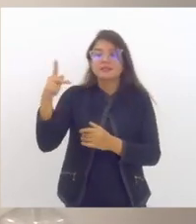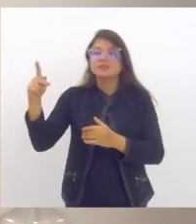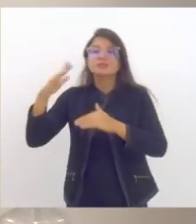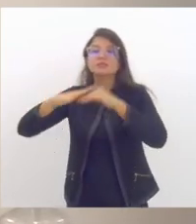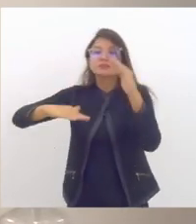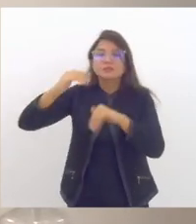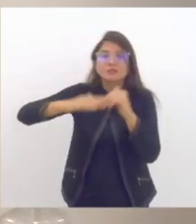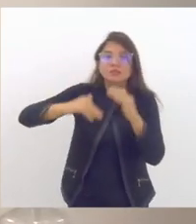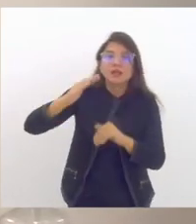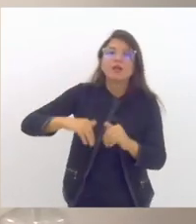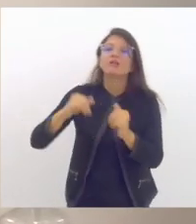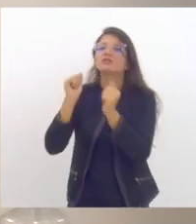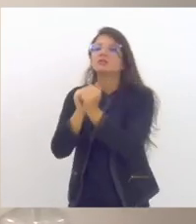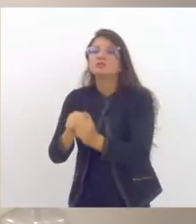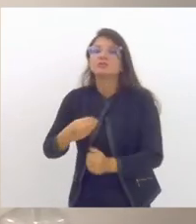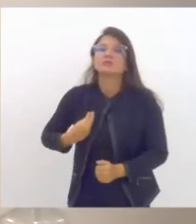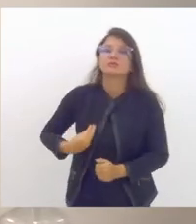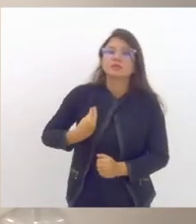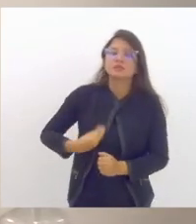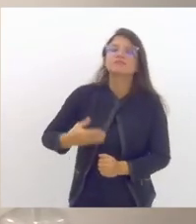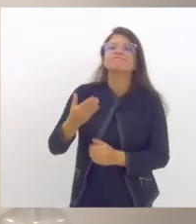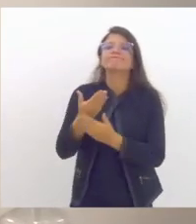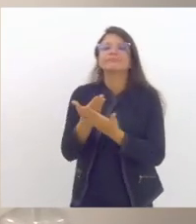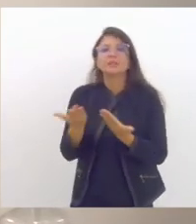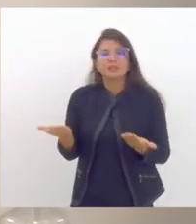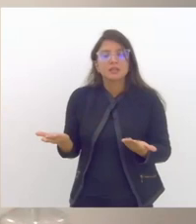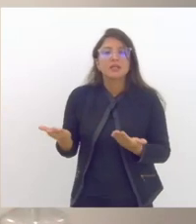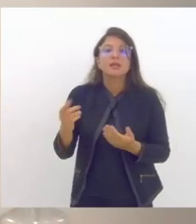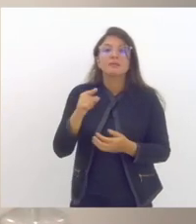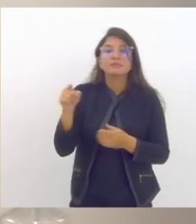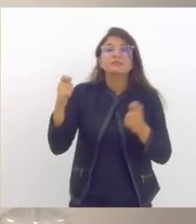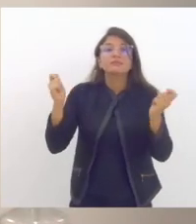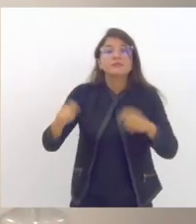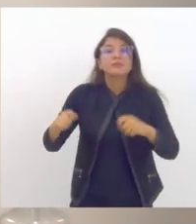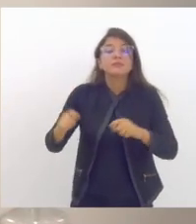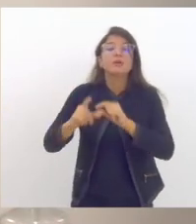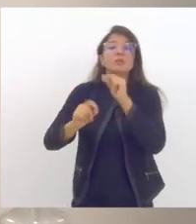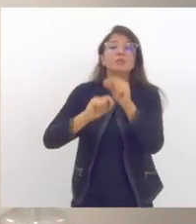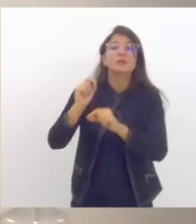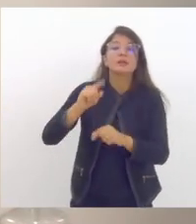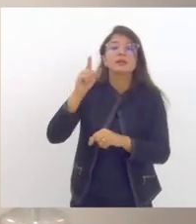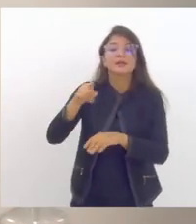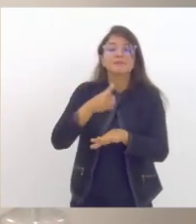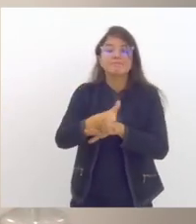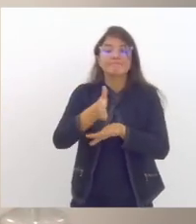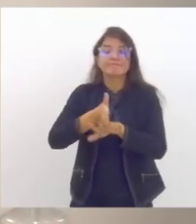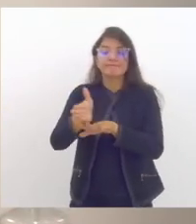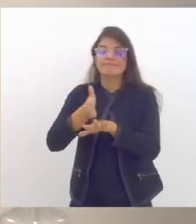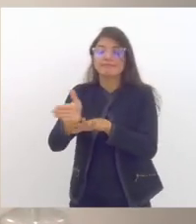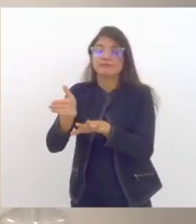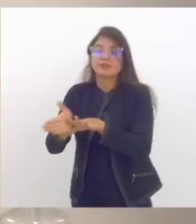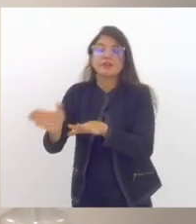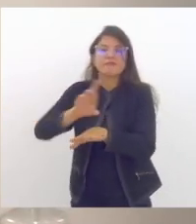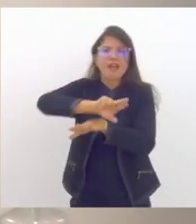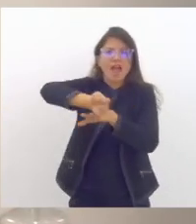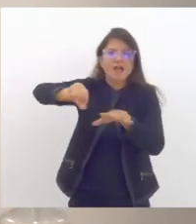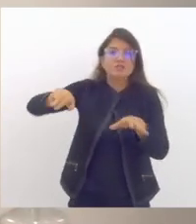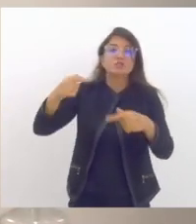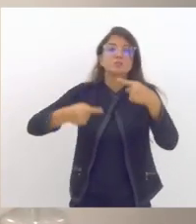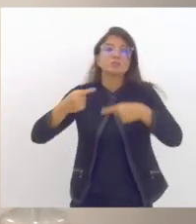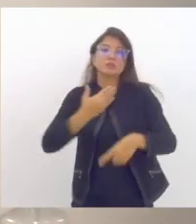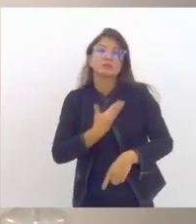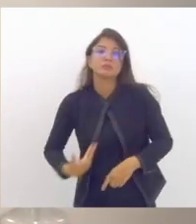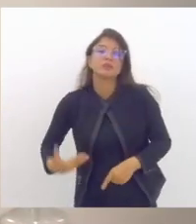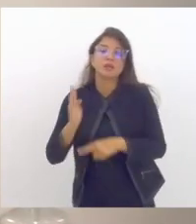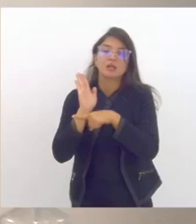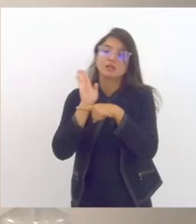convivendo nos seus equipamentos ela tem que ser capaz de atuar de forma intersetorial com outras políticas públicas